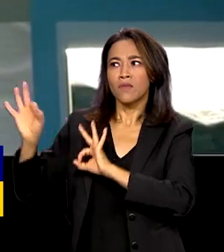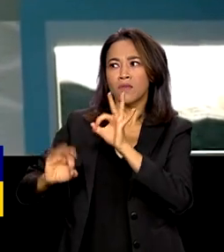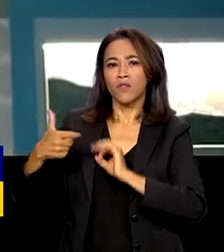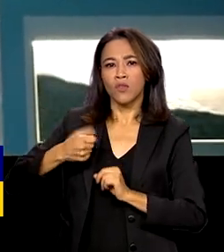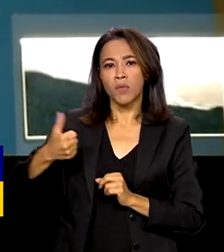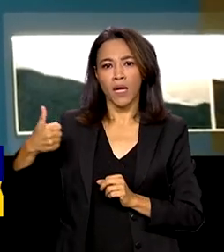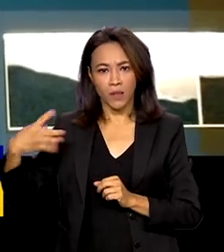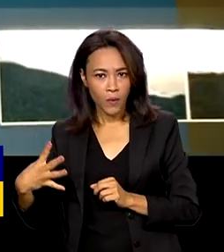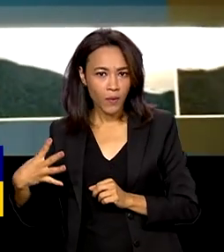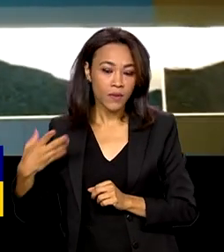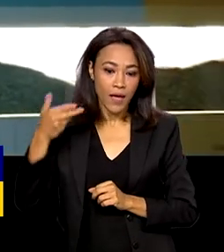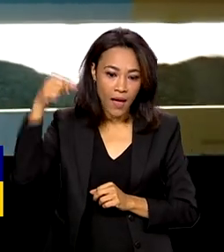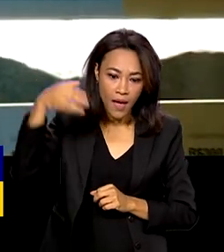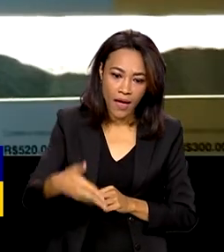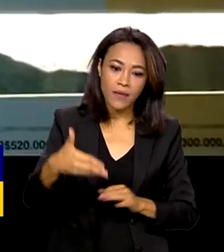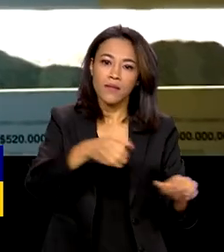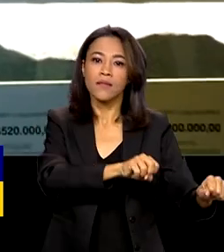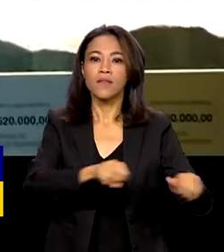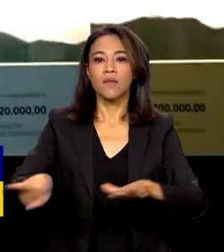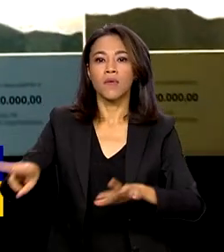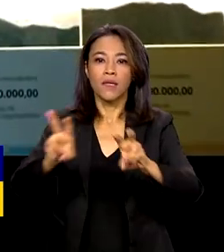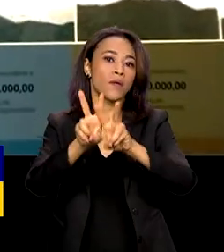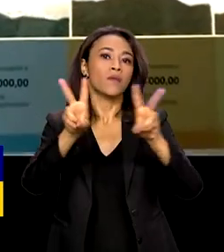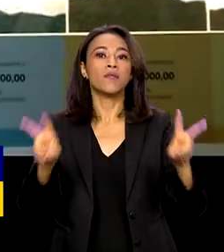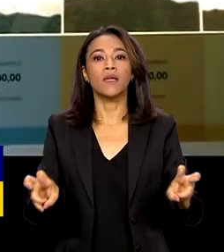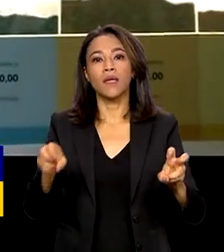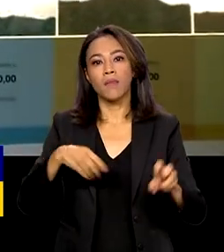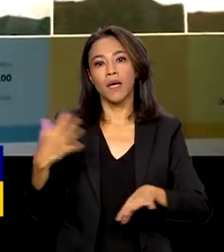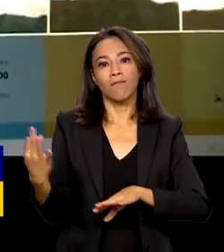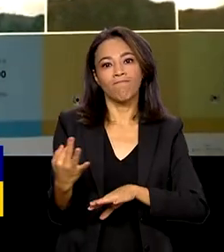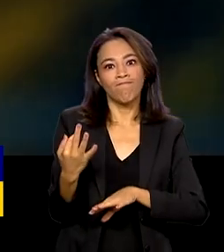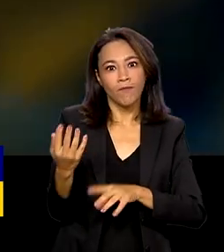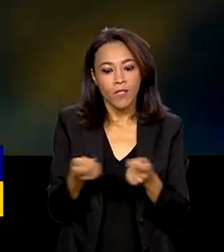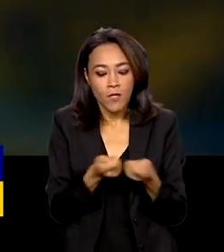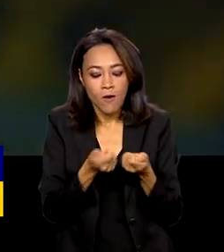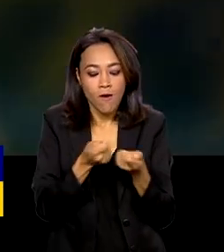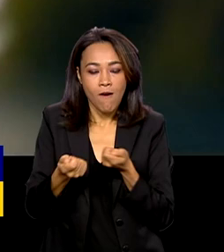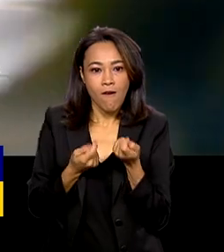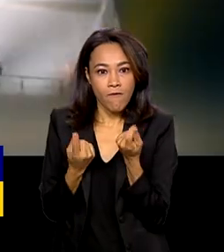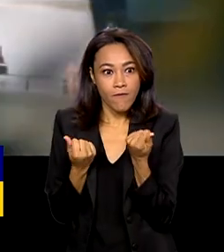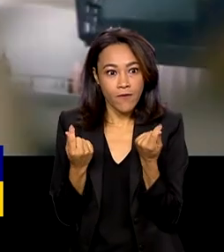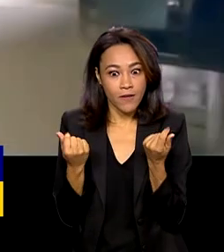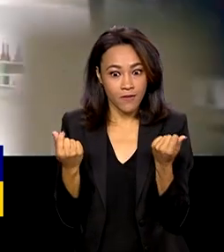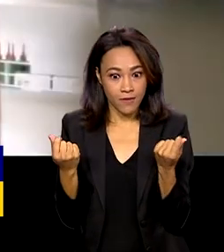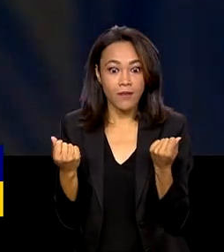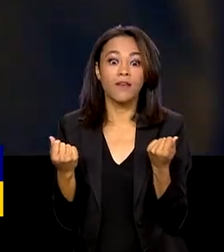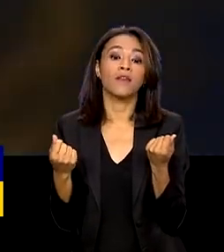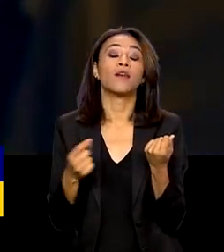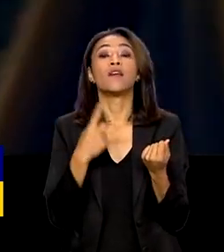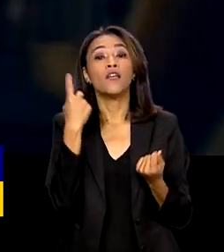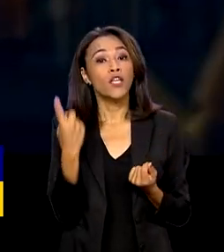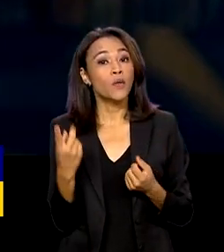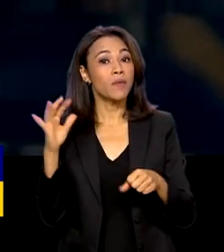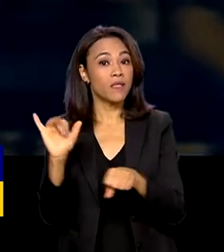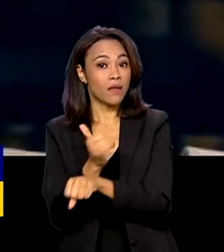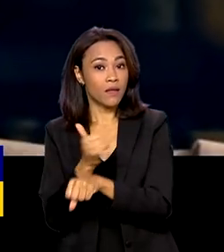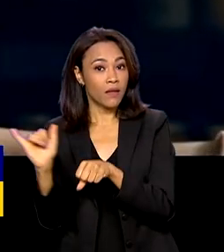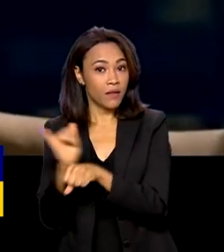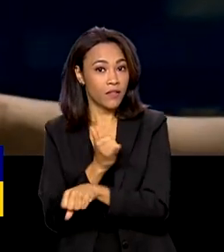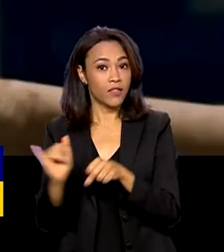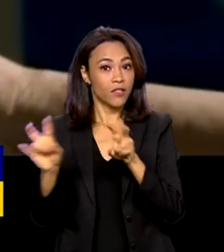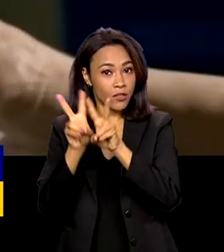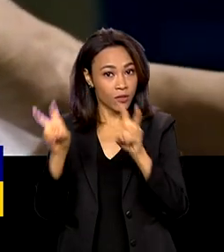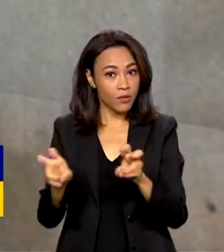a Semana ENEF deste ano tem como tema Resiliência Financeira e é apenas uma das ações da Estratégia Nacional de